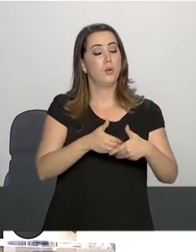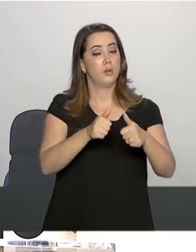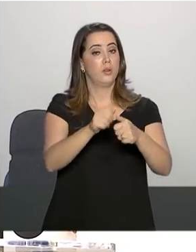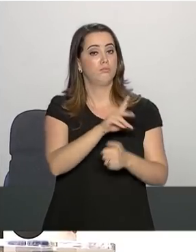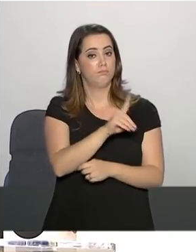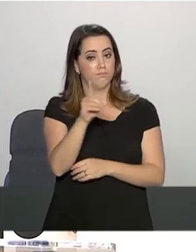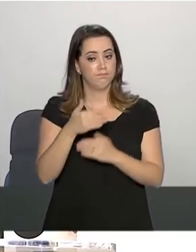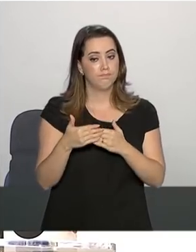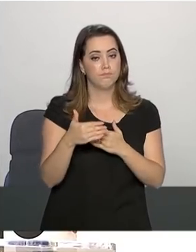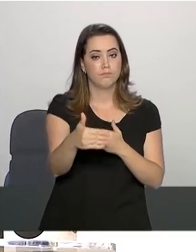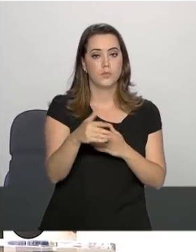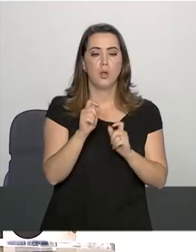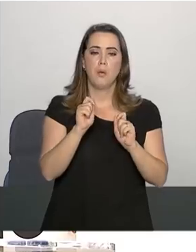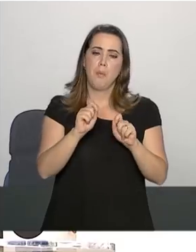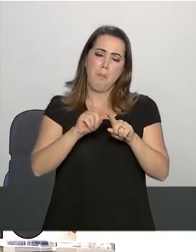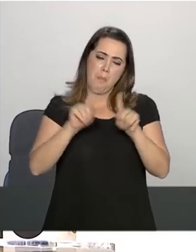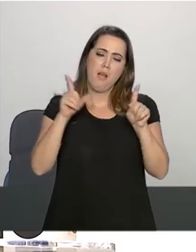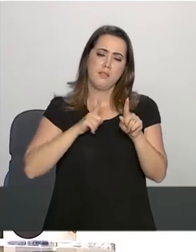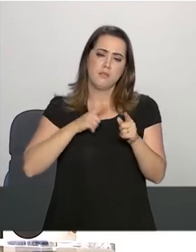possibilidade.